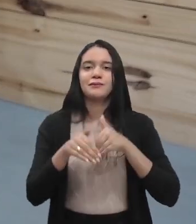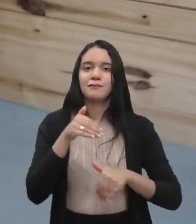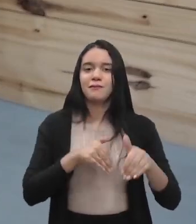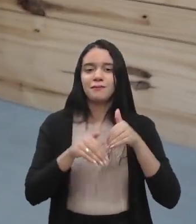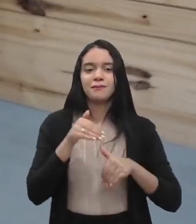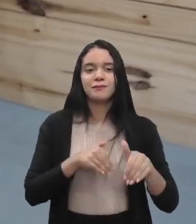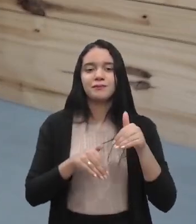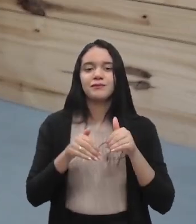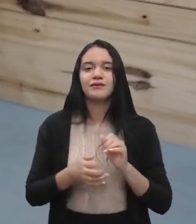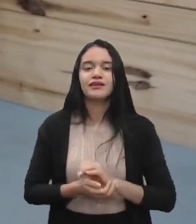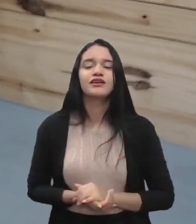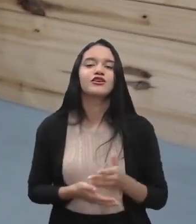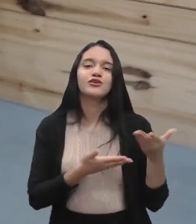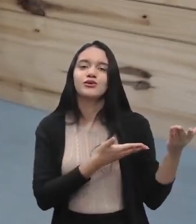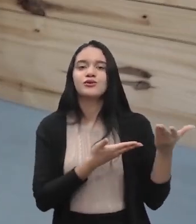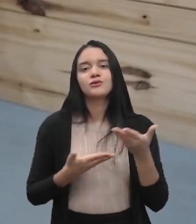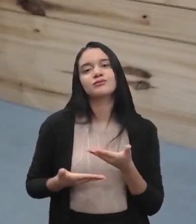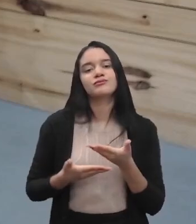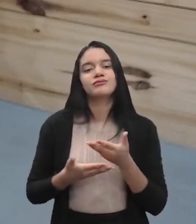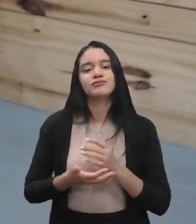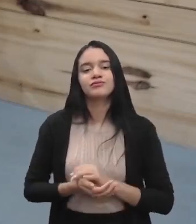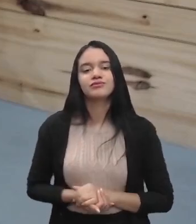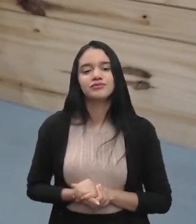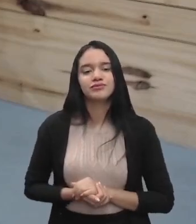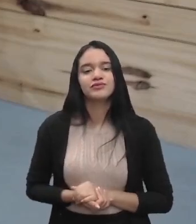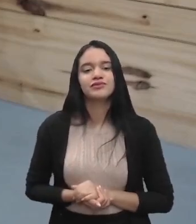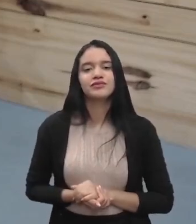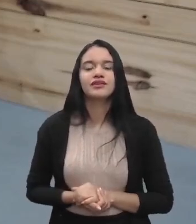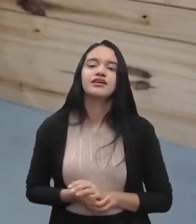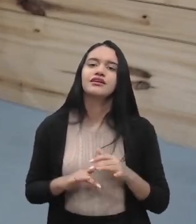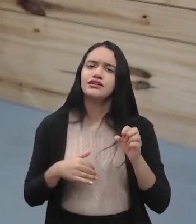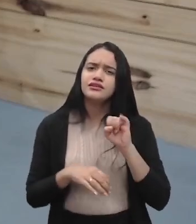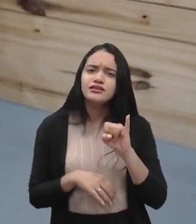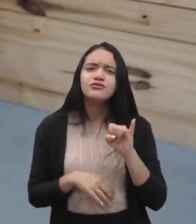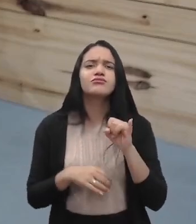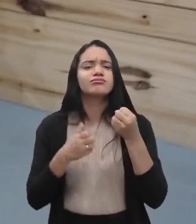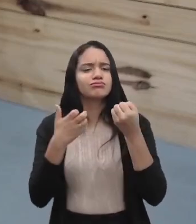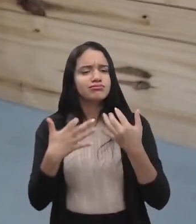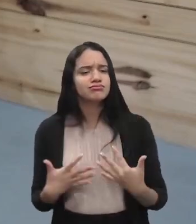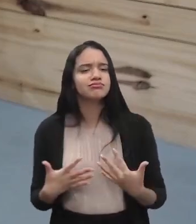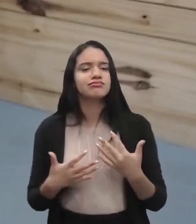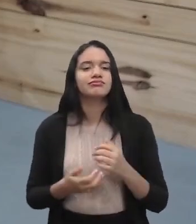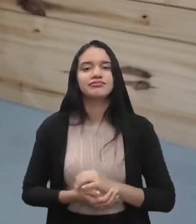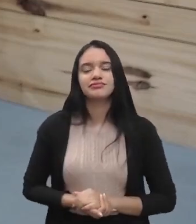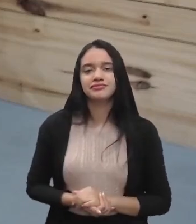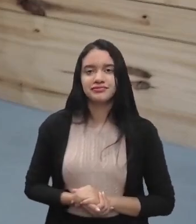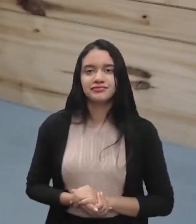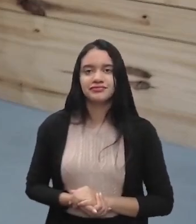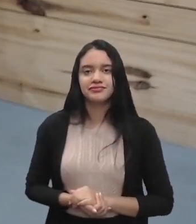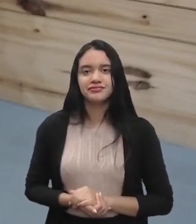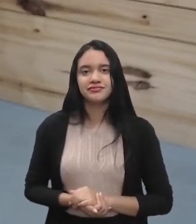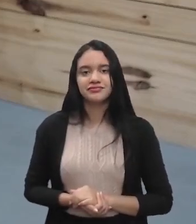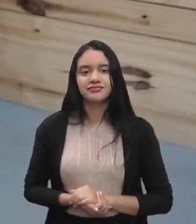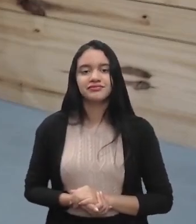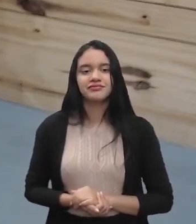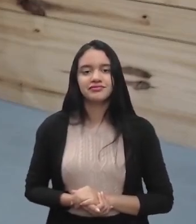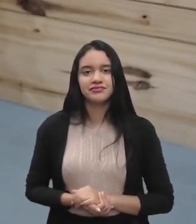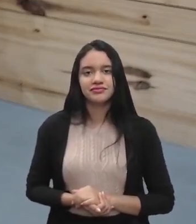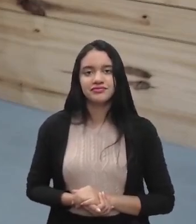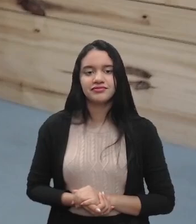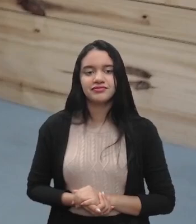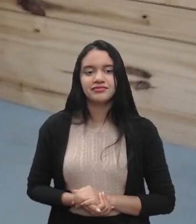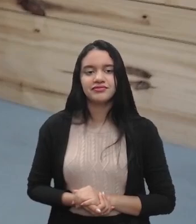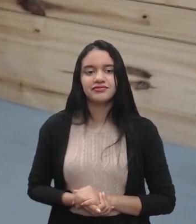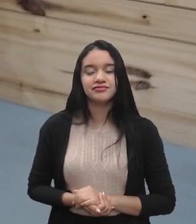convidados. Taciana, se você quiser dar suas considerações gerais. No caso, assim,